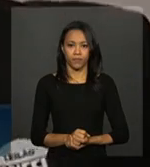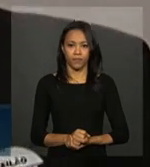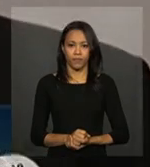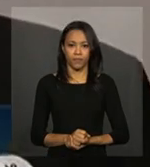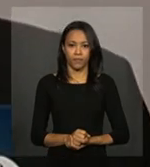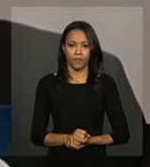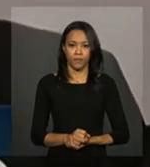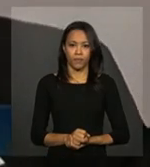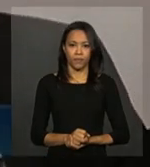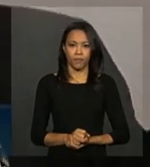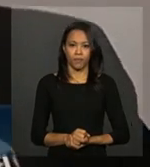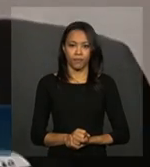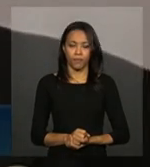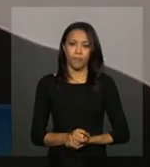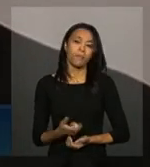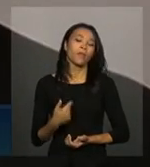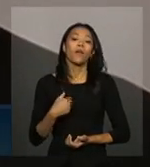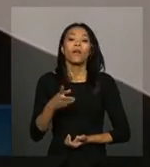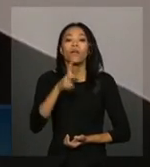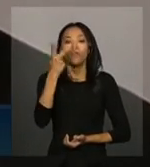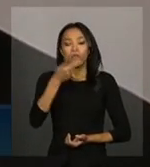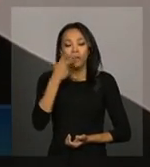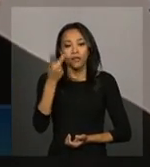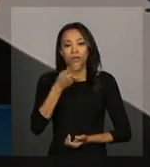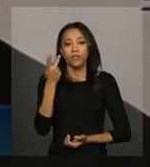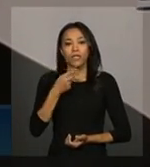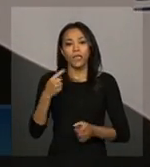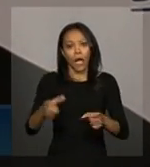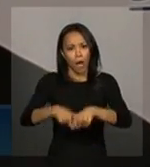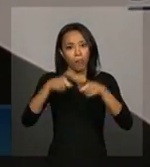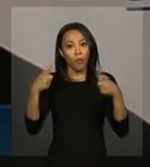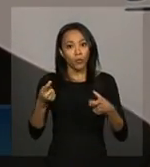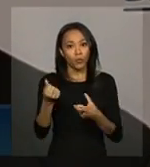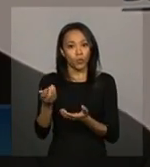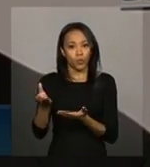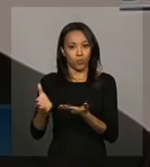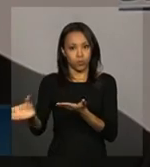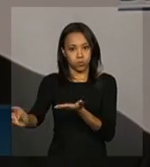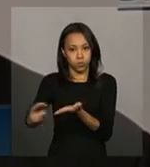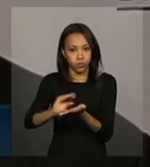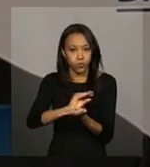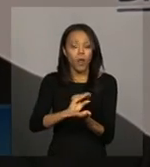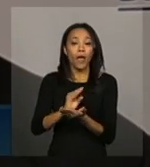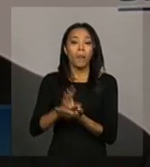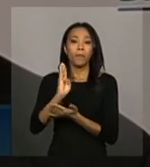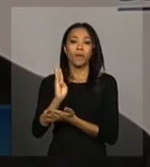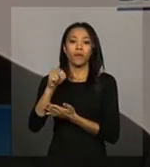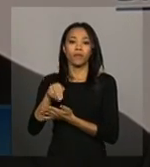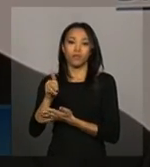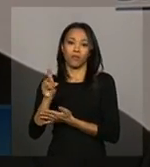Olha, eu diria que a maior parte vai ser o financiamento com o BNDES.